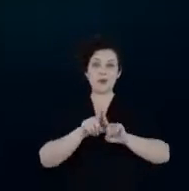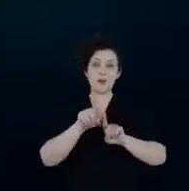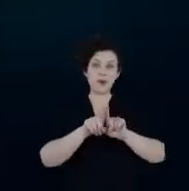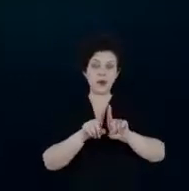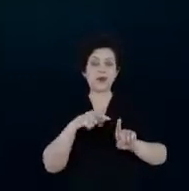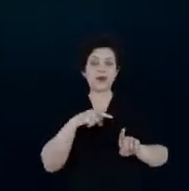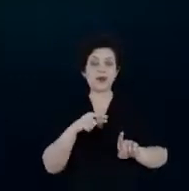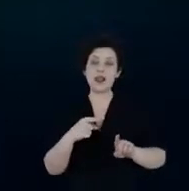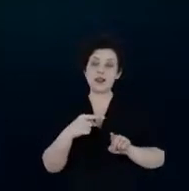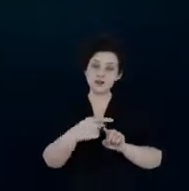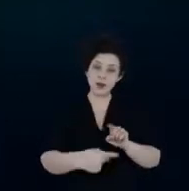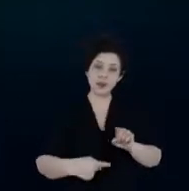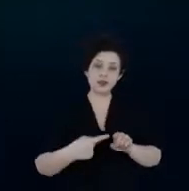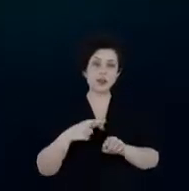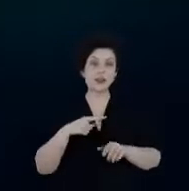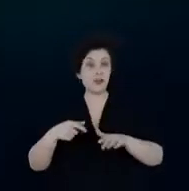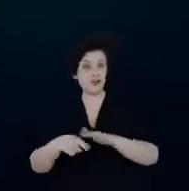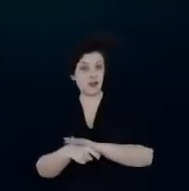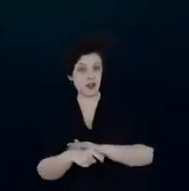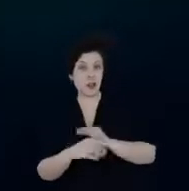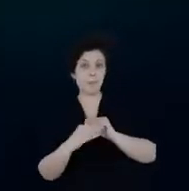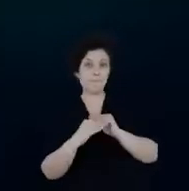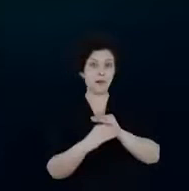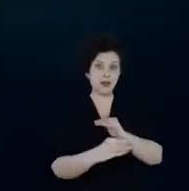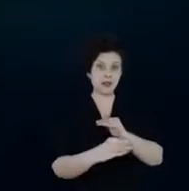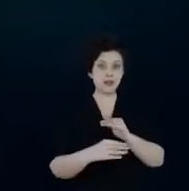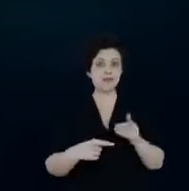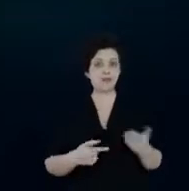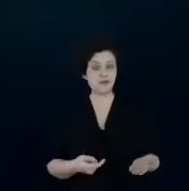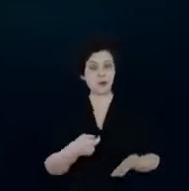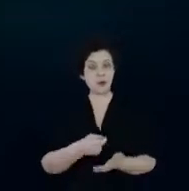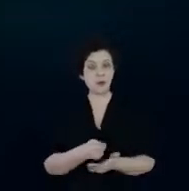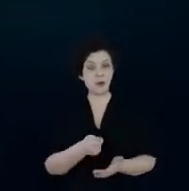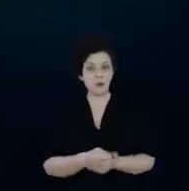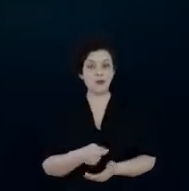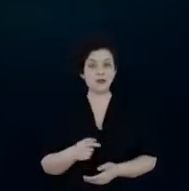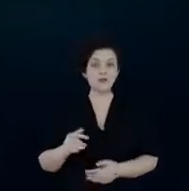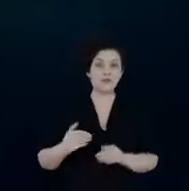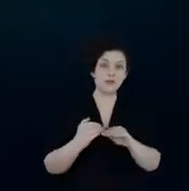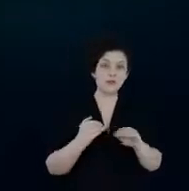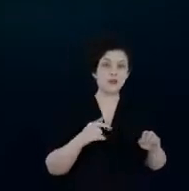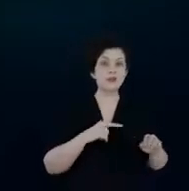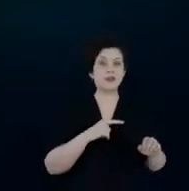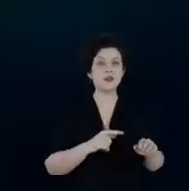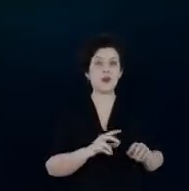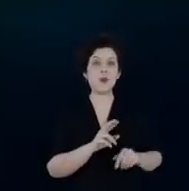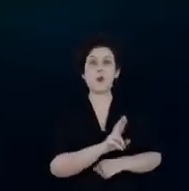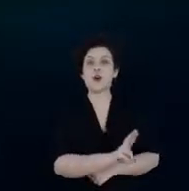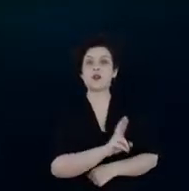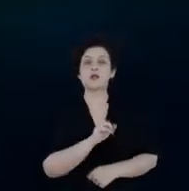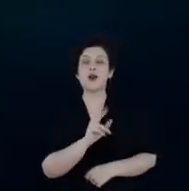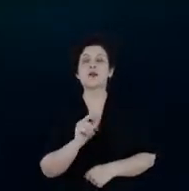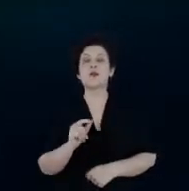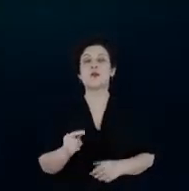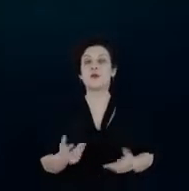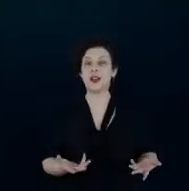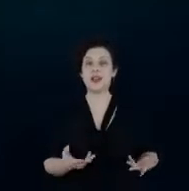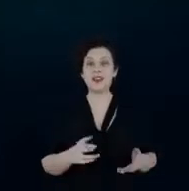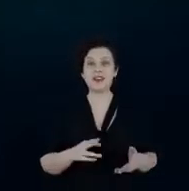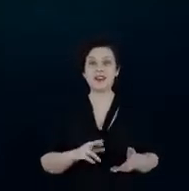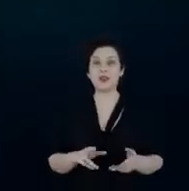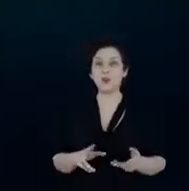ciclo virtuoso se a gente tem padrões compulsórios de eficiência energética isso não deveria